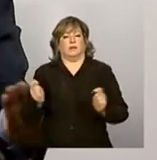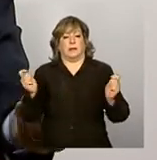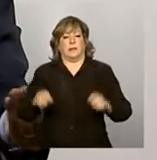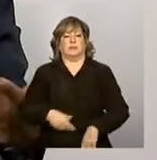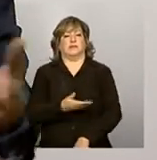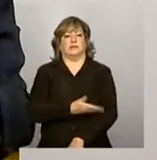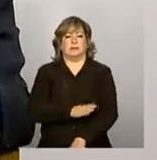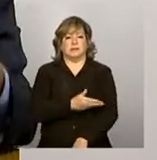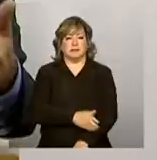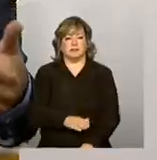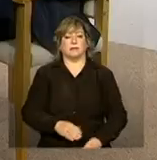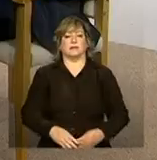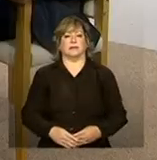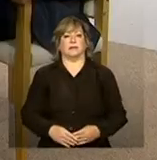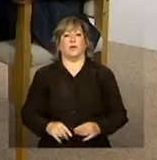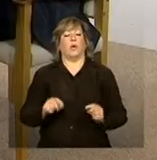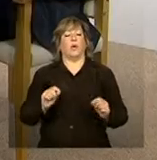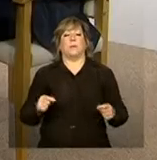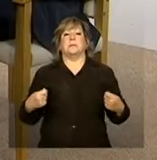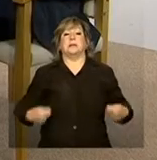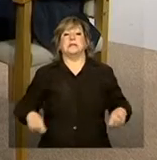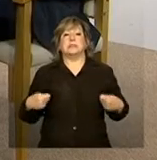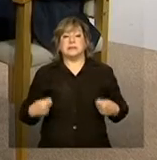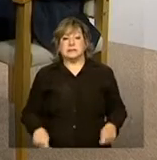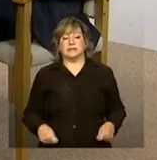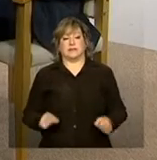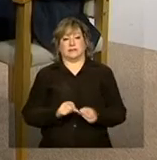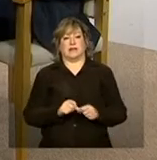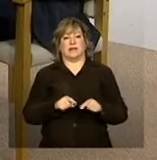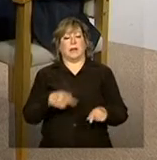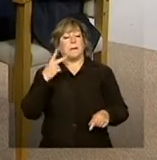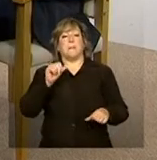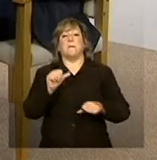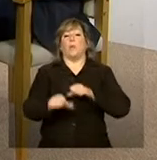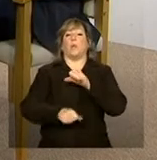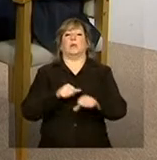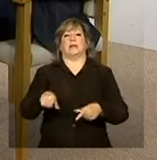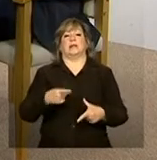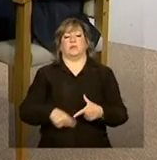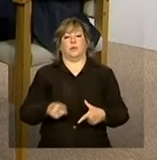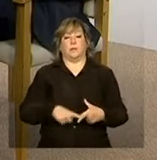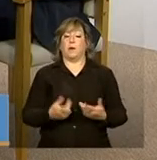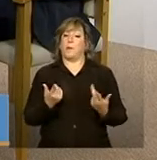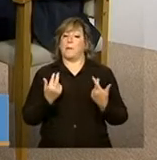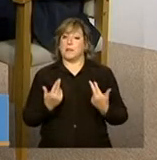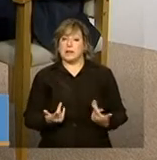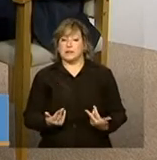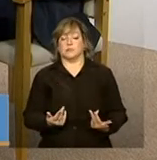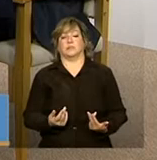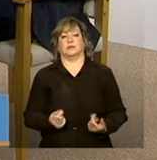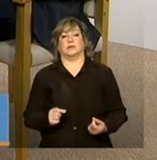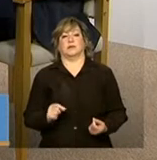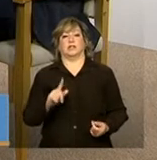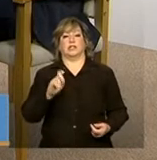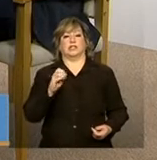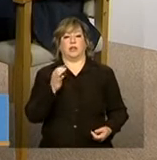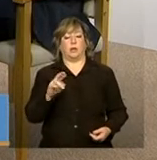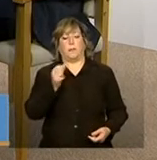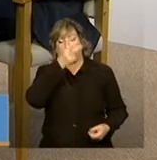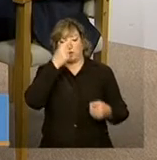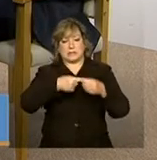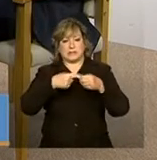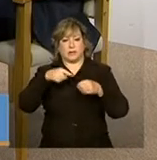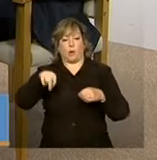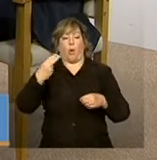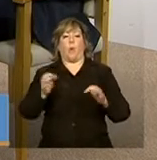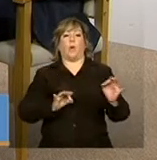do que deve ser feito para se reverter a situação. E, do mesmo jeito, também cabe ao gestor municipal ou coordenador